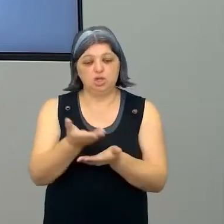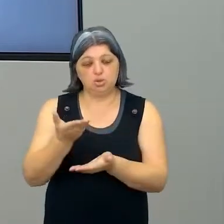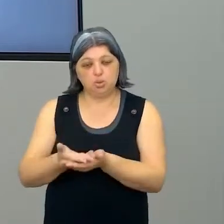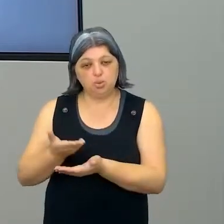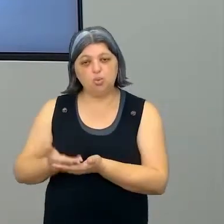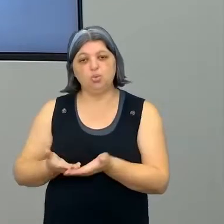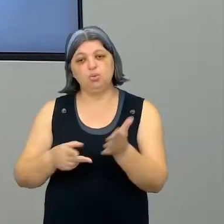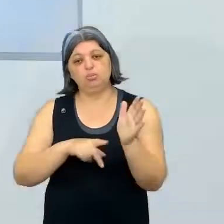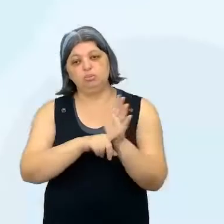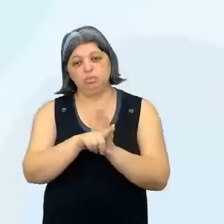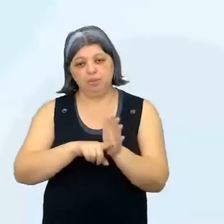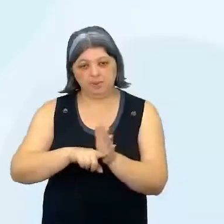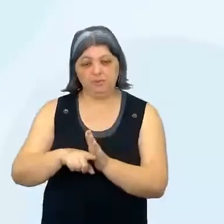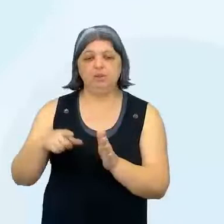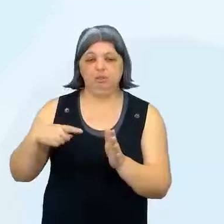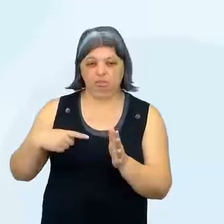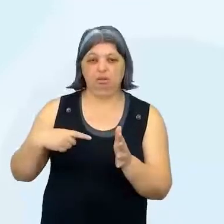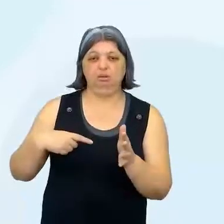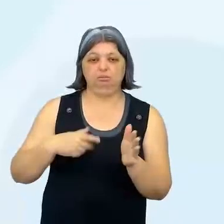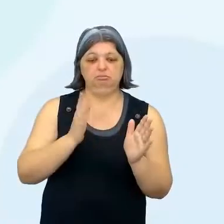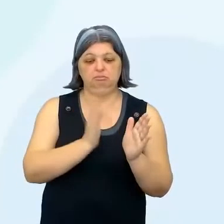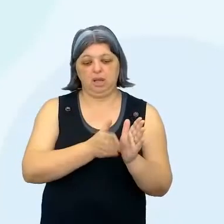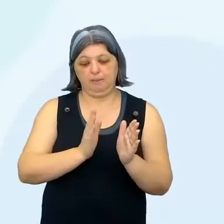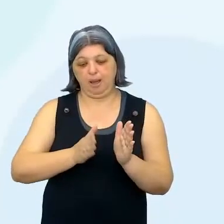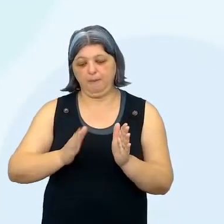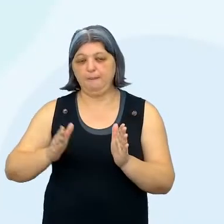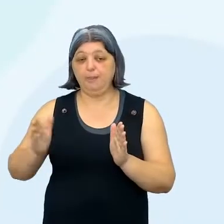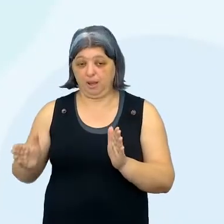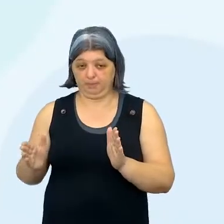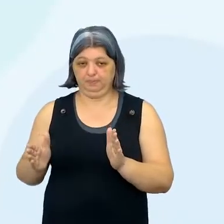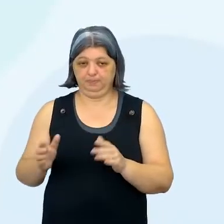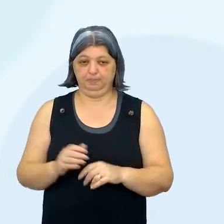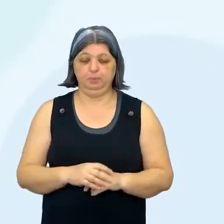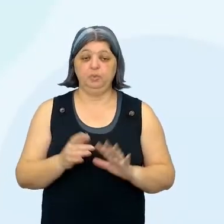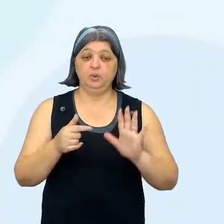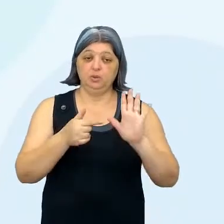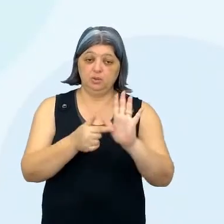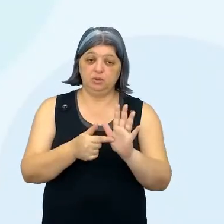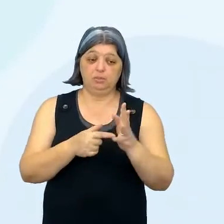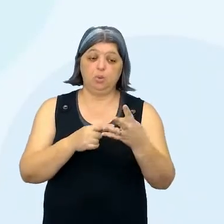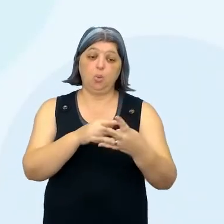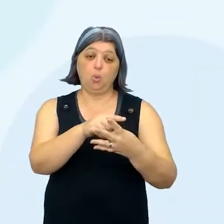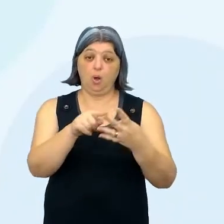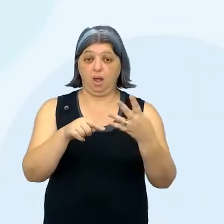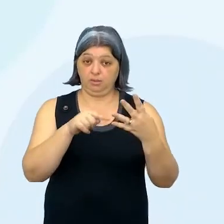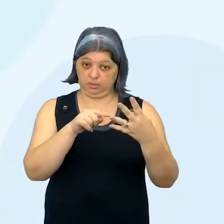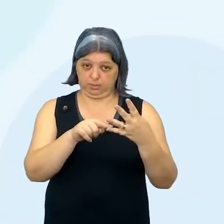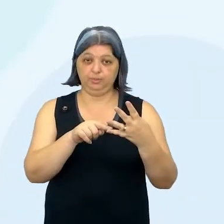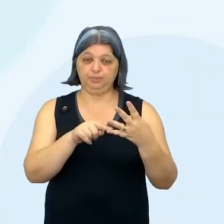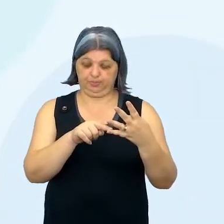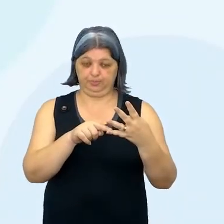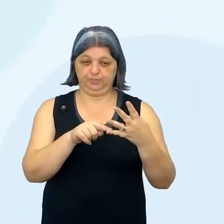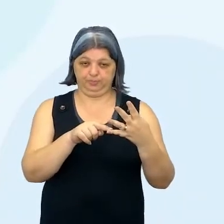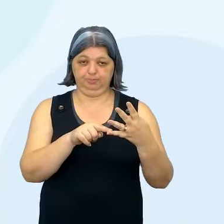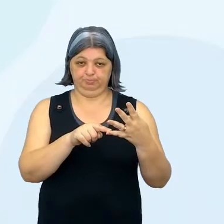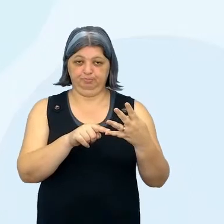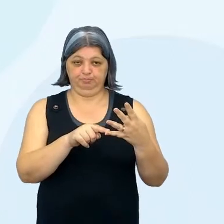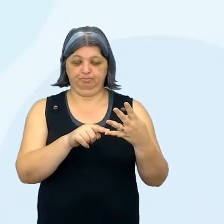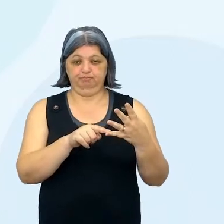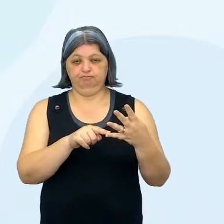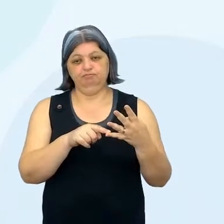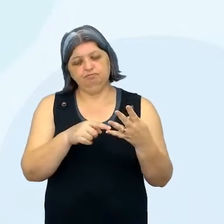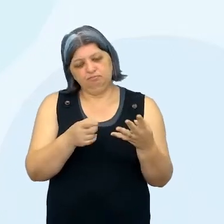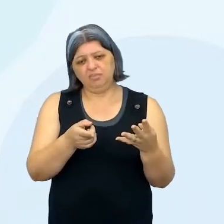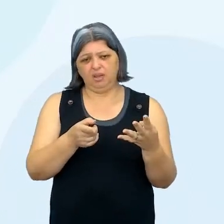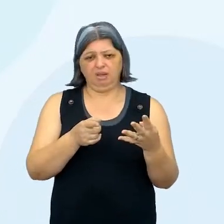tem algumas etapas, né? De trabalho. Então, aqui a gente trouxe quatro momentos, né? De, vamos dizer,